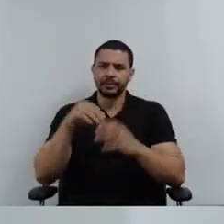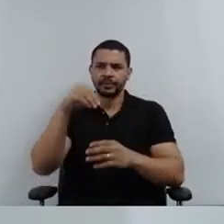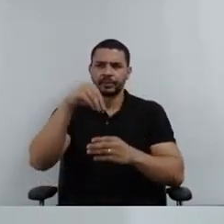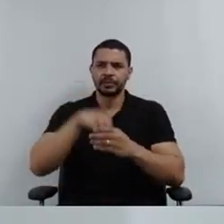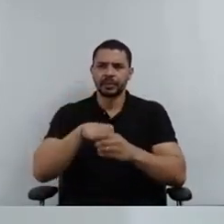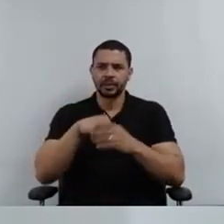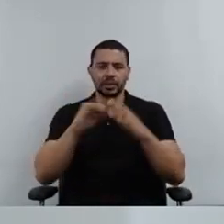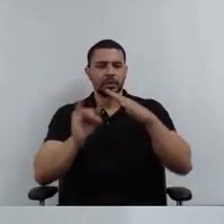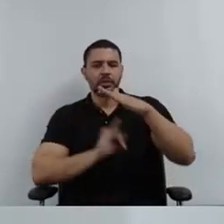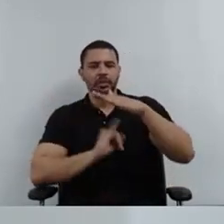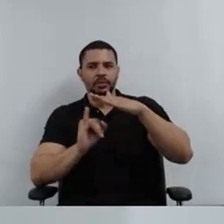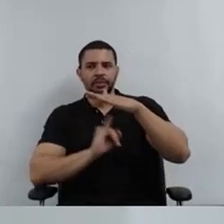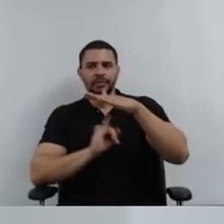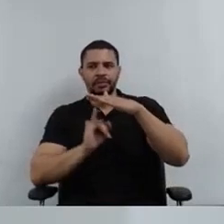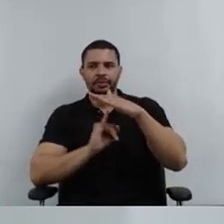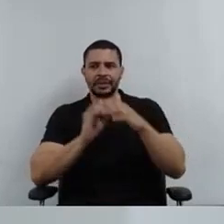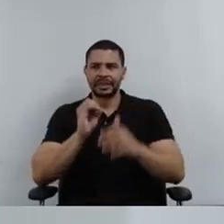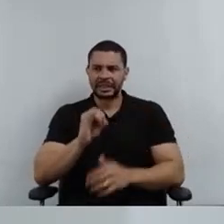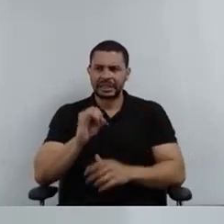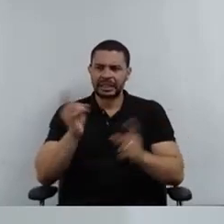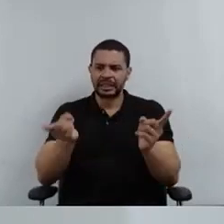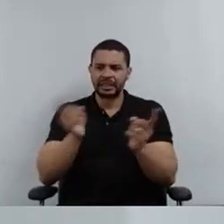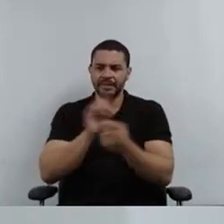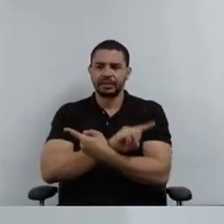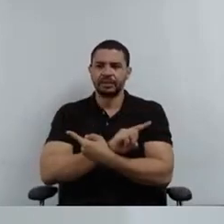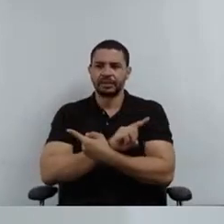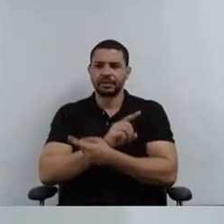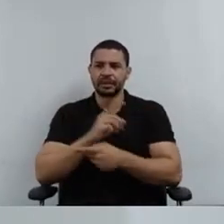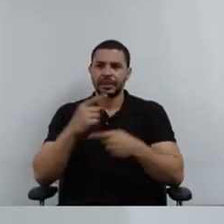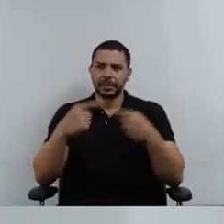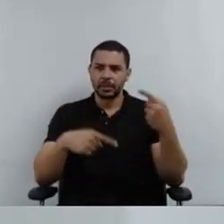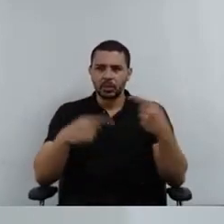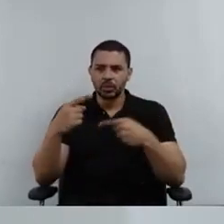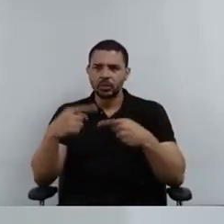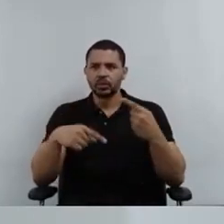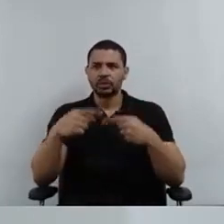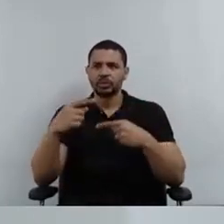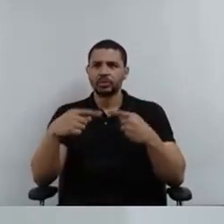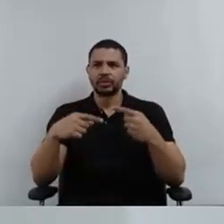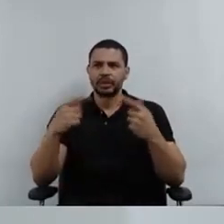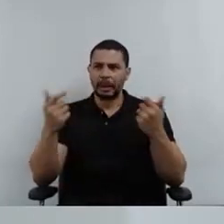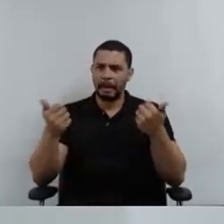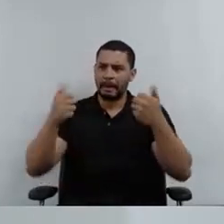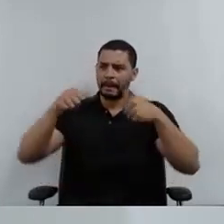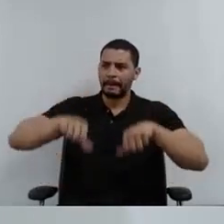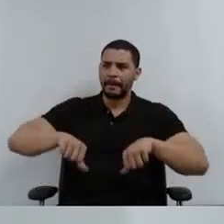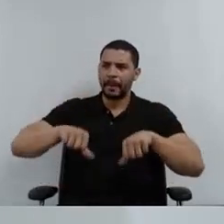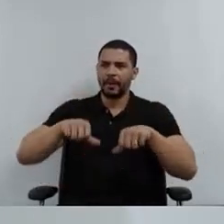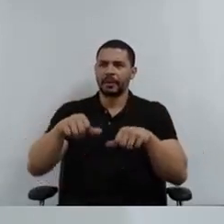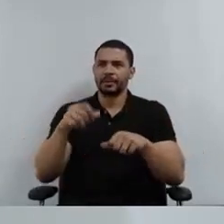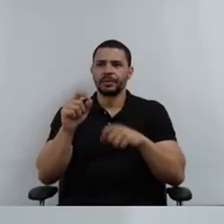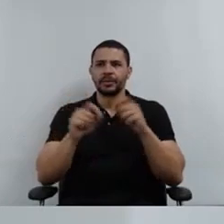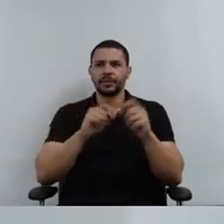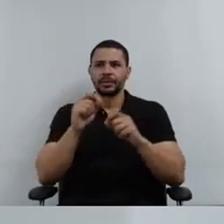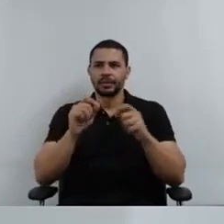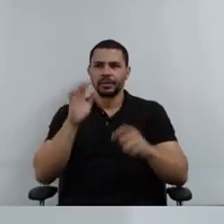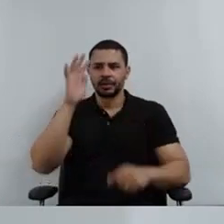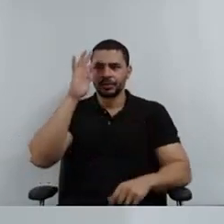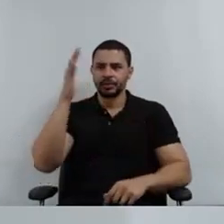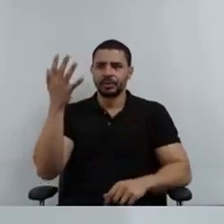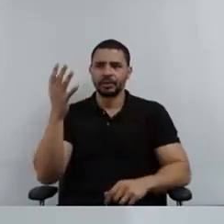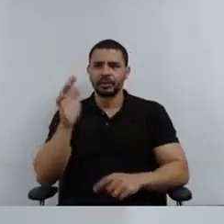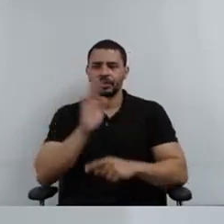contrário, decisões políticas internas que promovam abismo entre as carreiras, tais como o ocorrido com o auxílio-saúde,